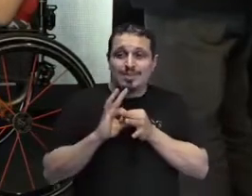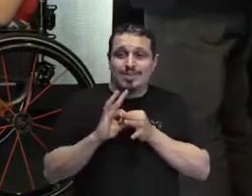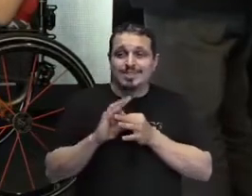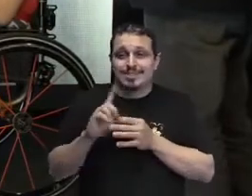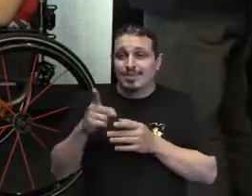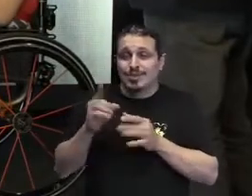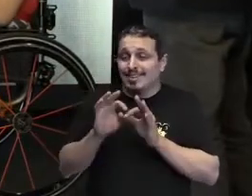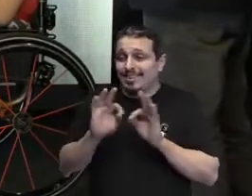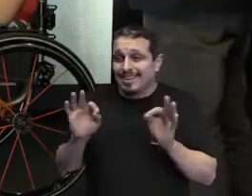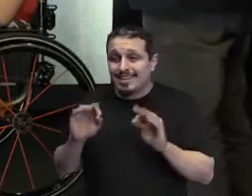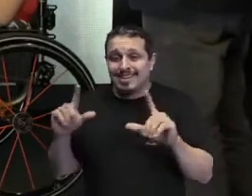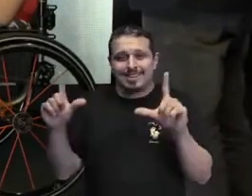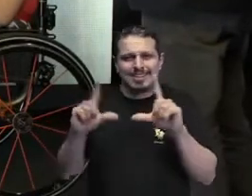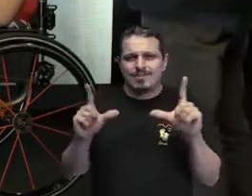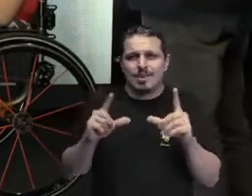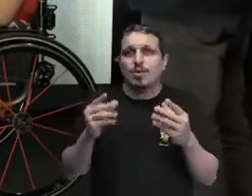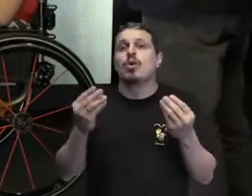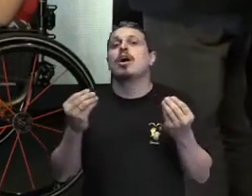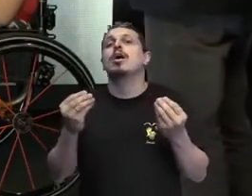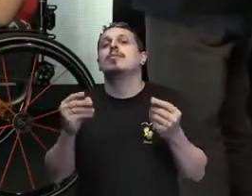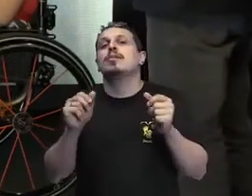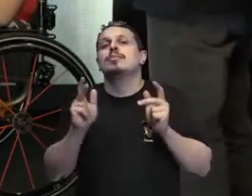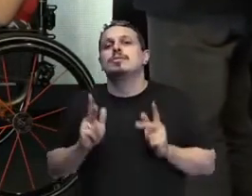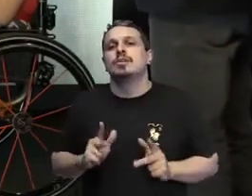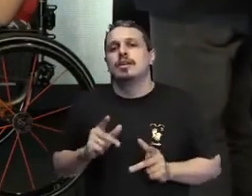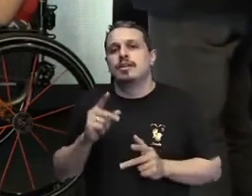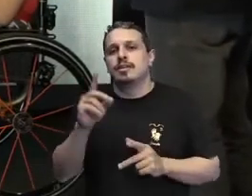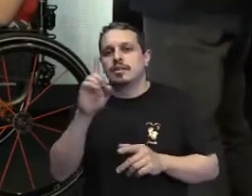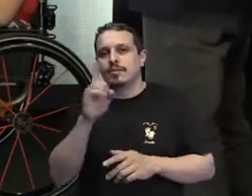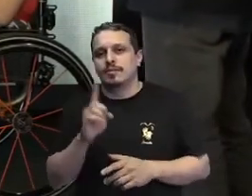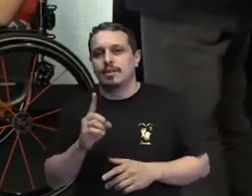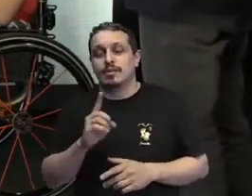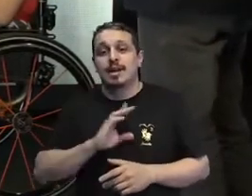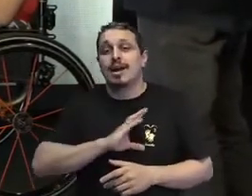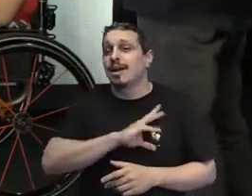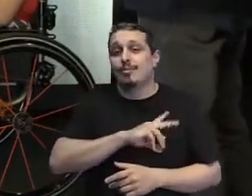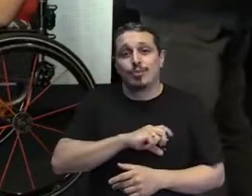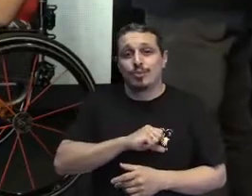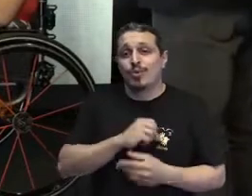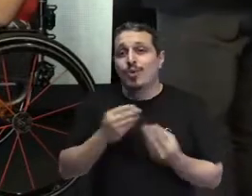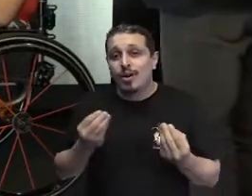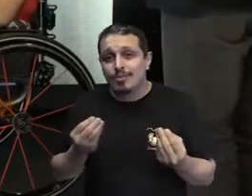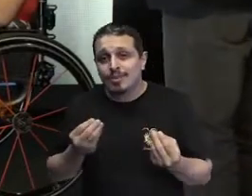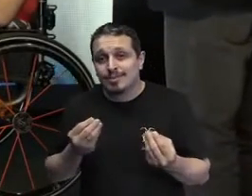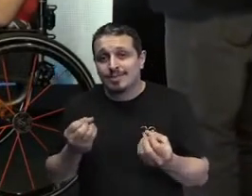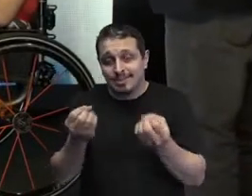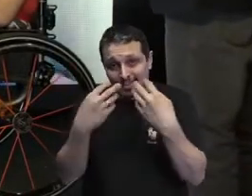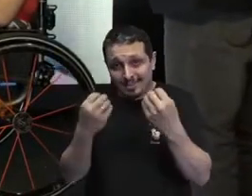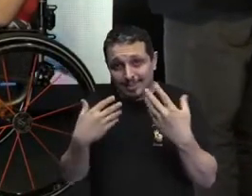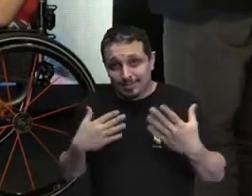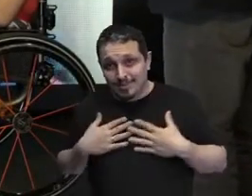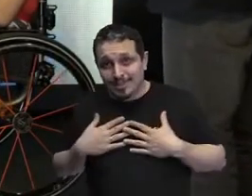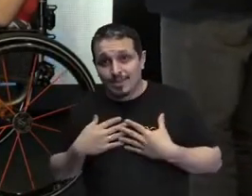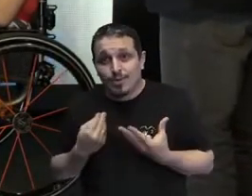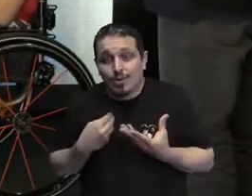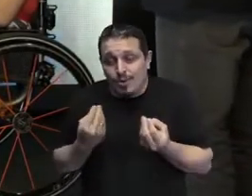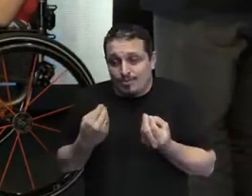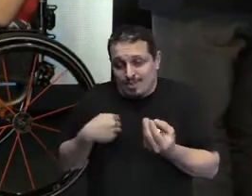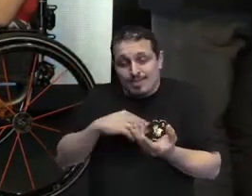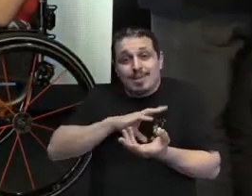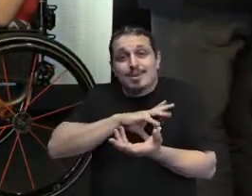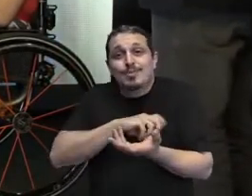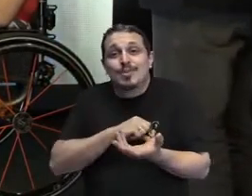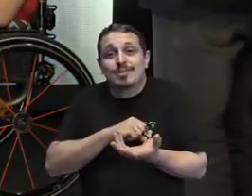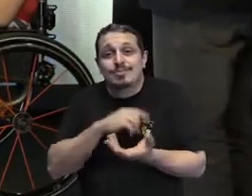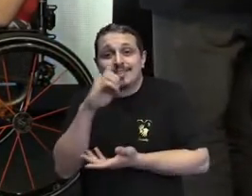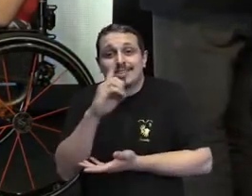falando como fazer pessoas com deficiência se amarem. Ah, que dica! Então, é muito complicado. Para mim, foi um